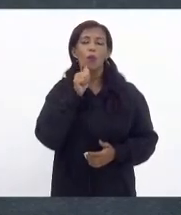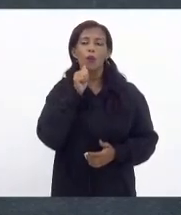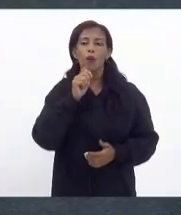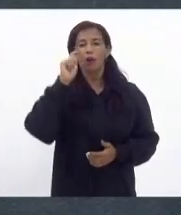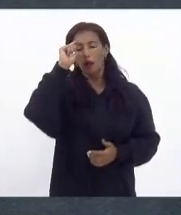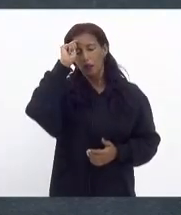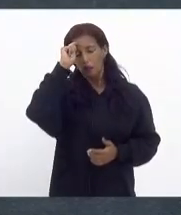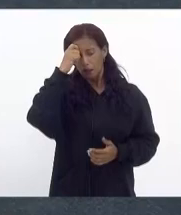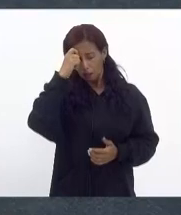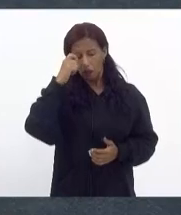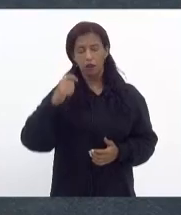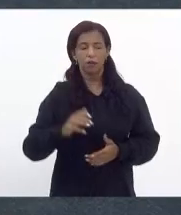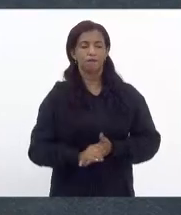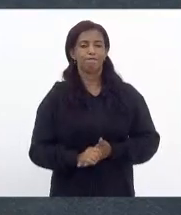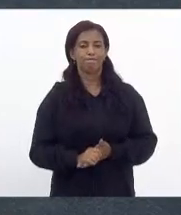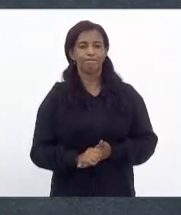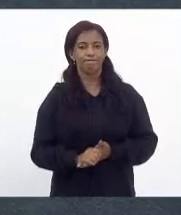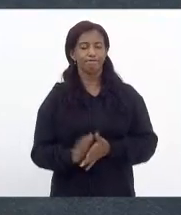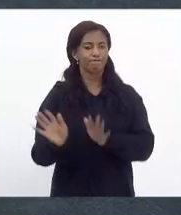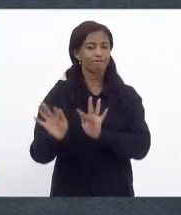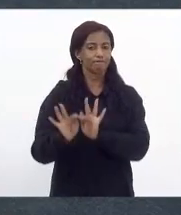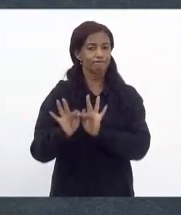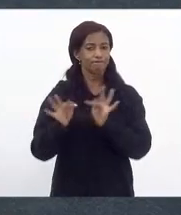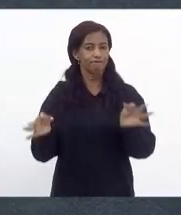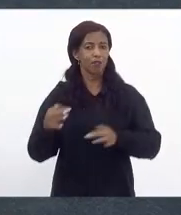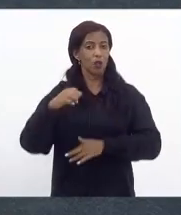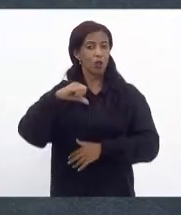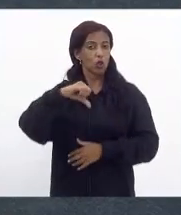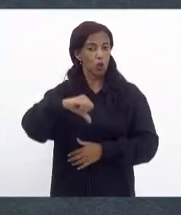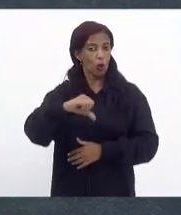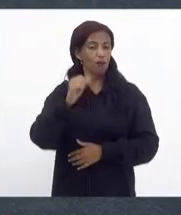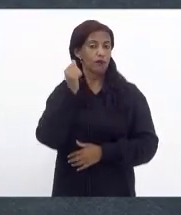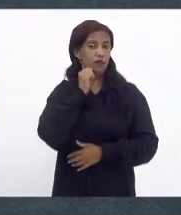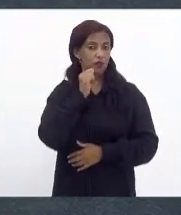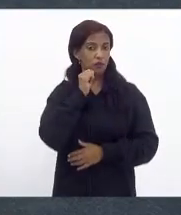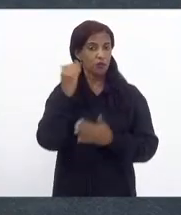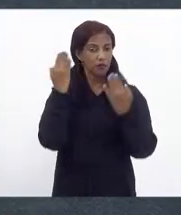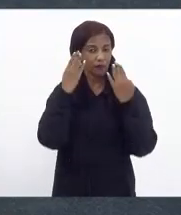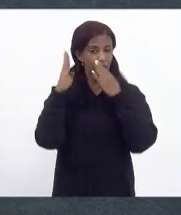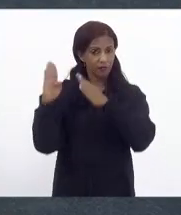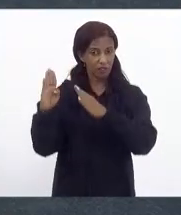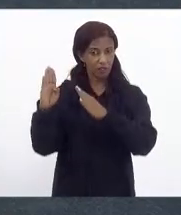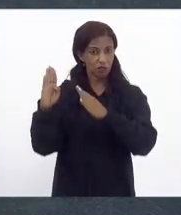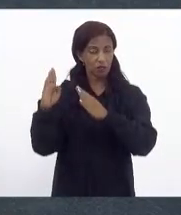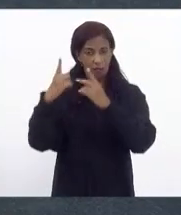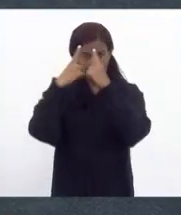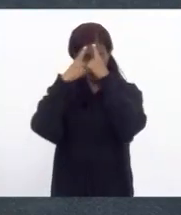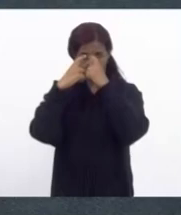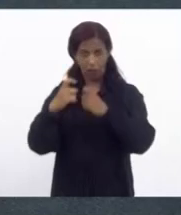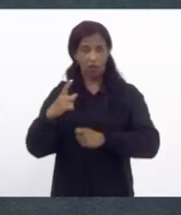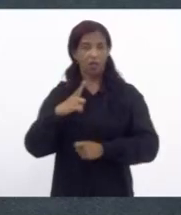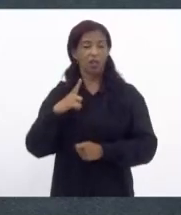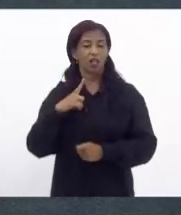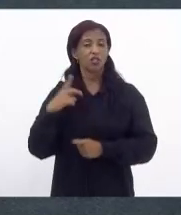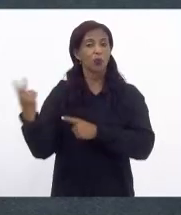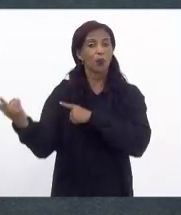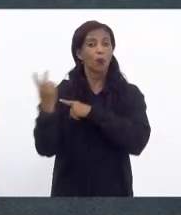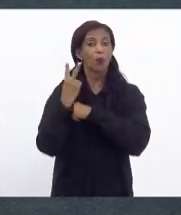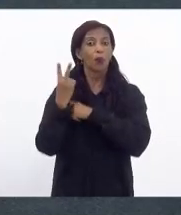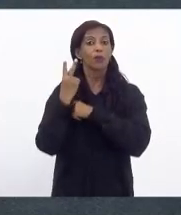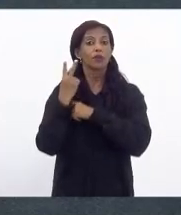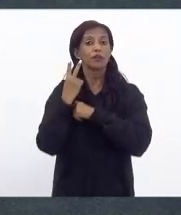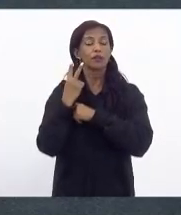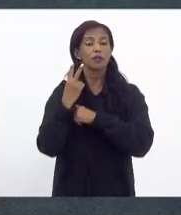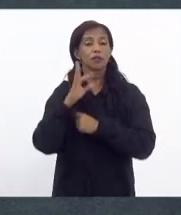negras apenas nove das mulheres vítimas de feminicídio tinham medidas protetivas